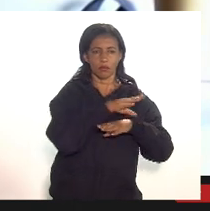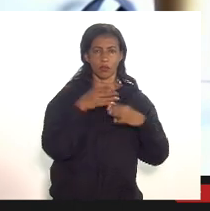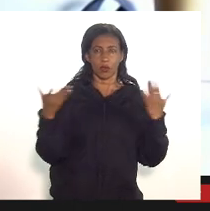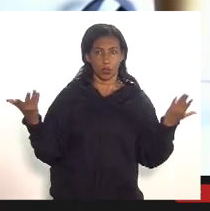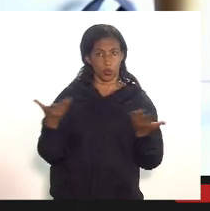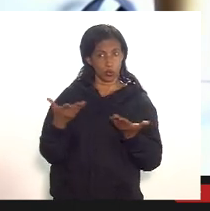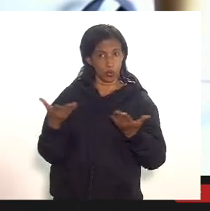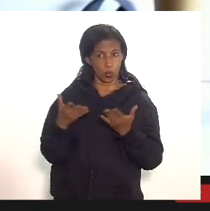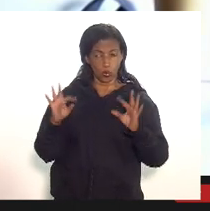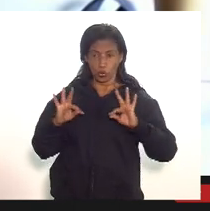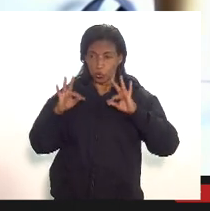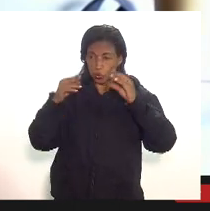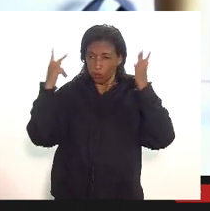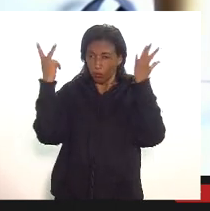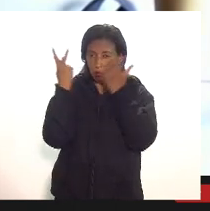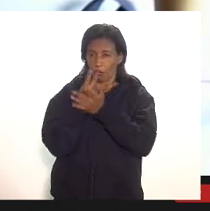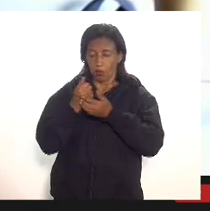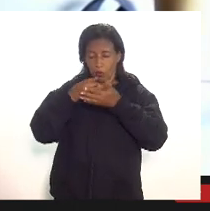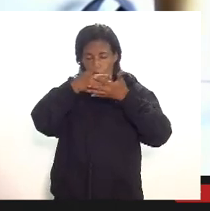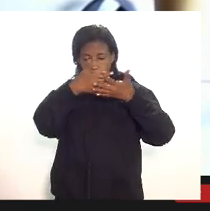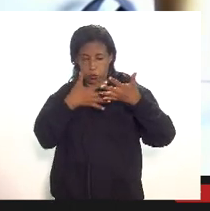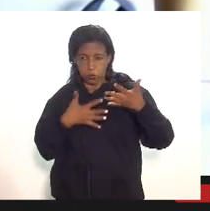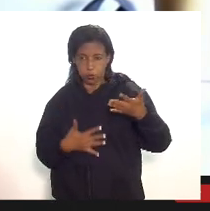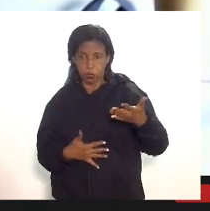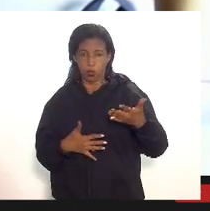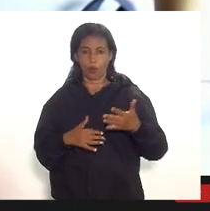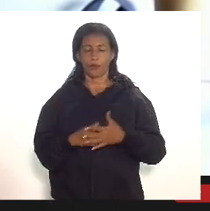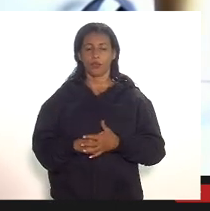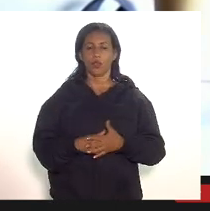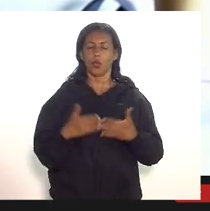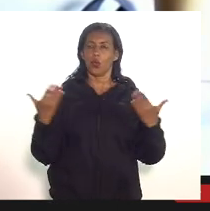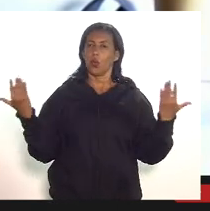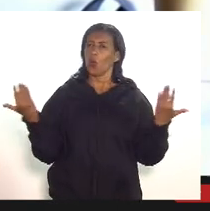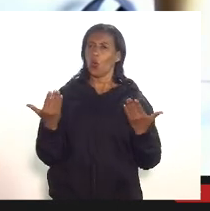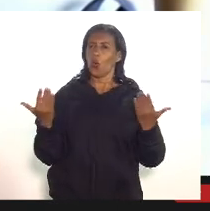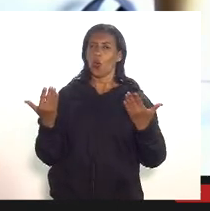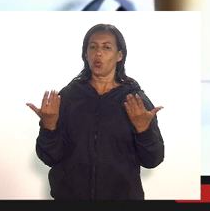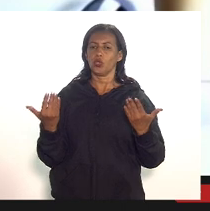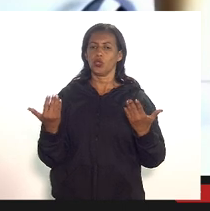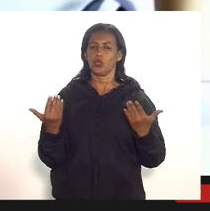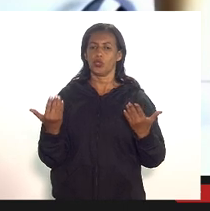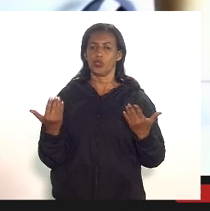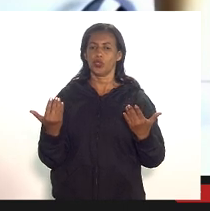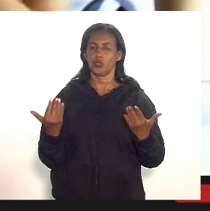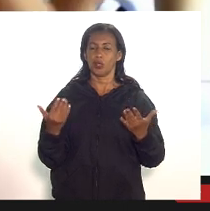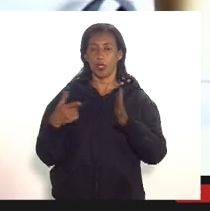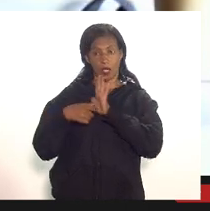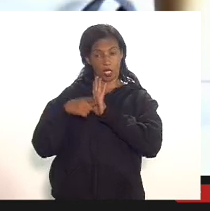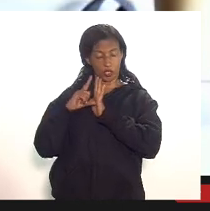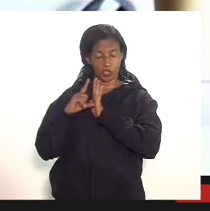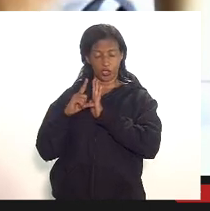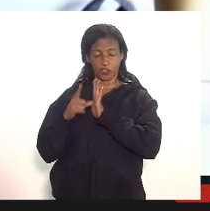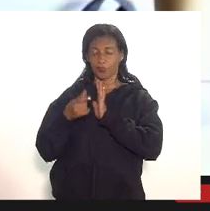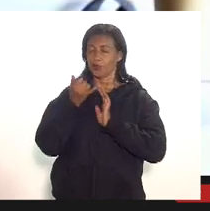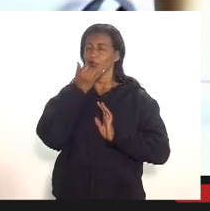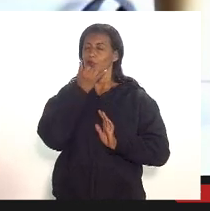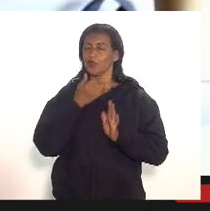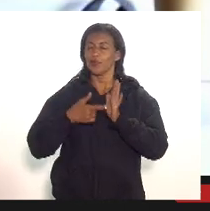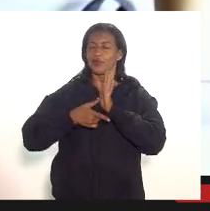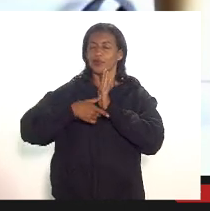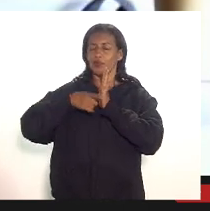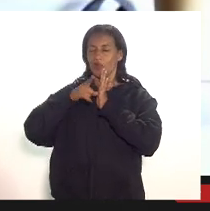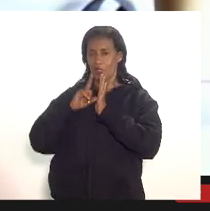hoje eu não vou a não ser que seja alguma coisa relevante eu não vou mais antes quero